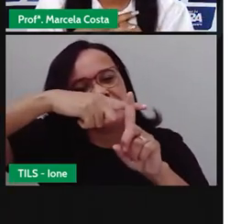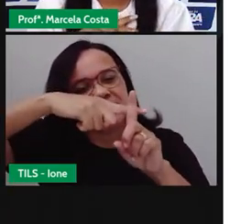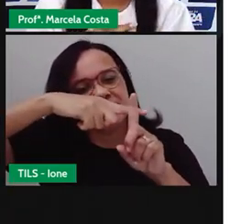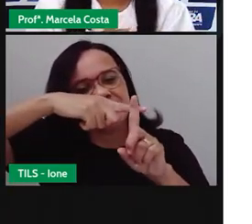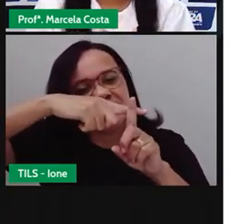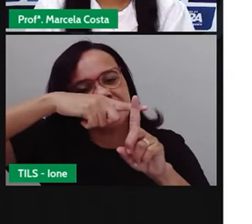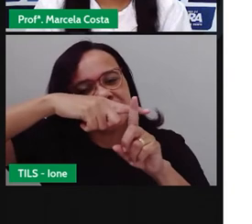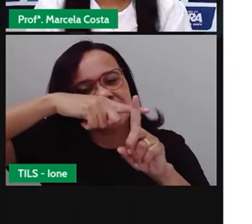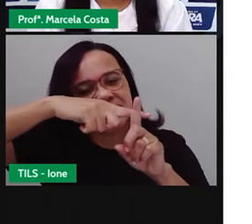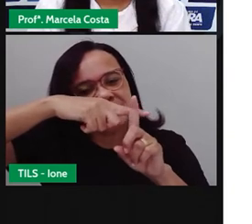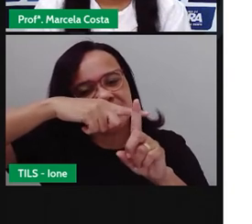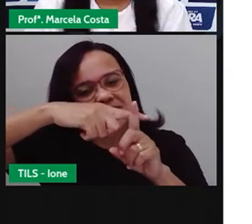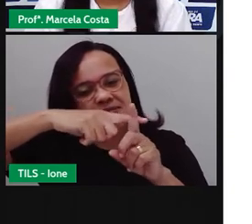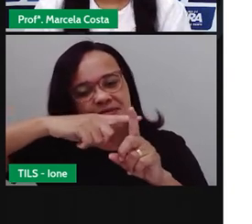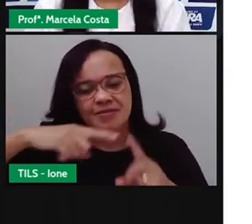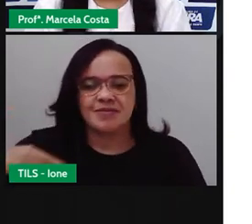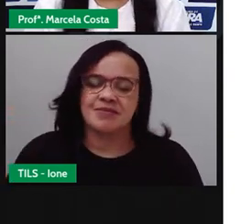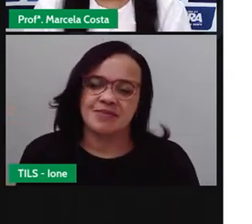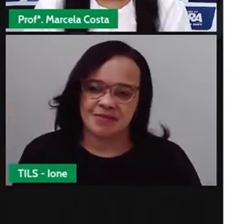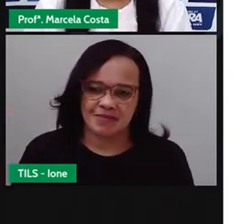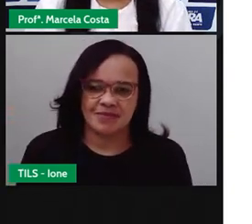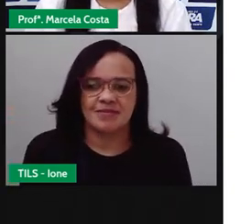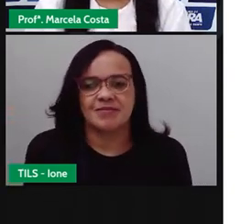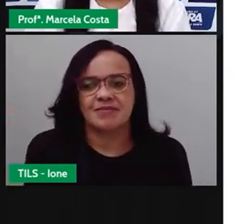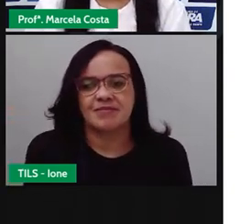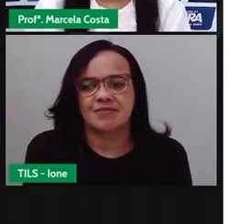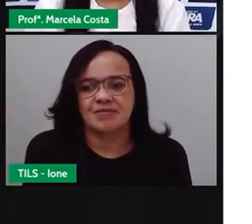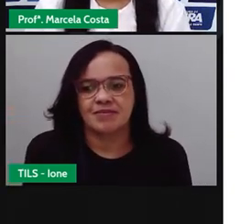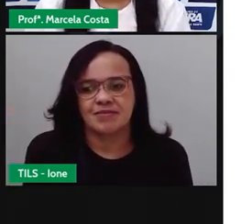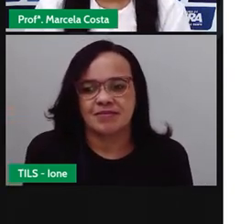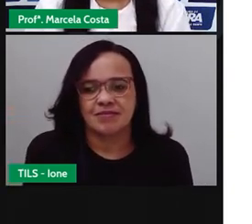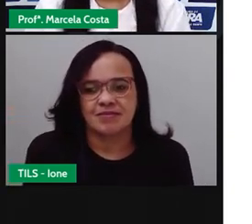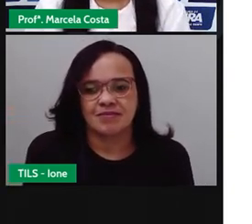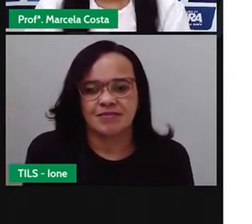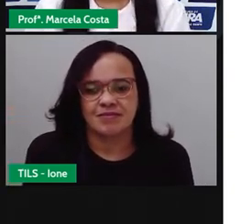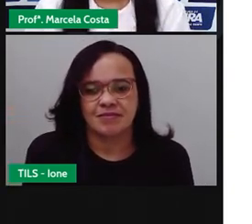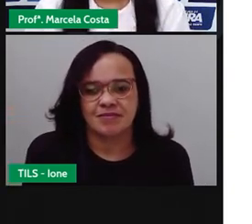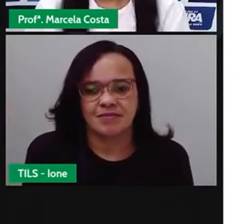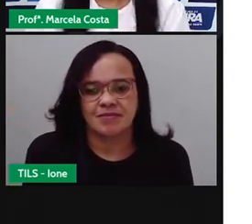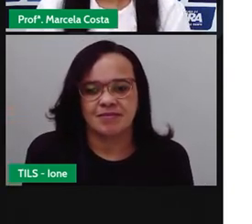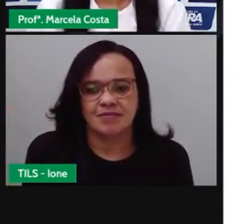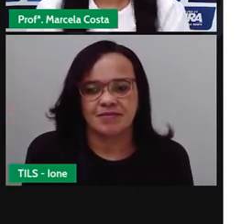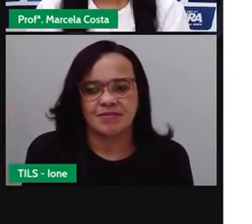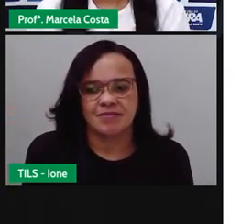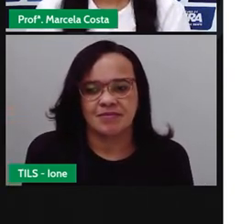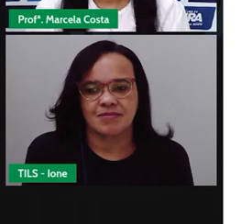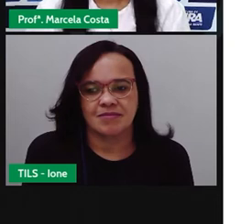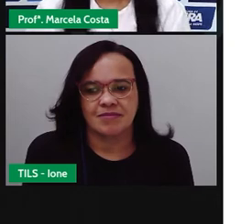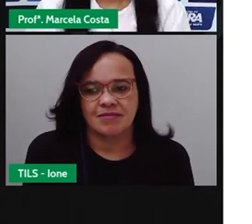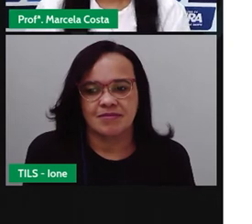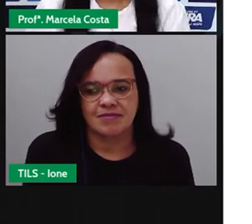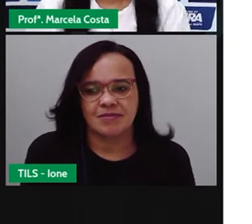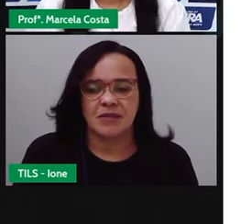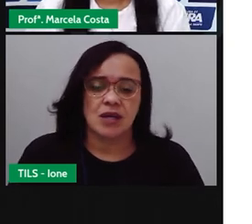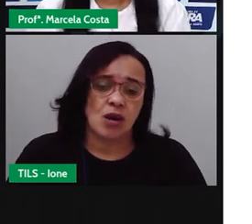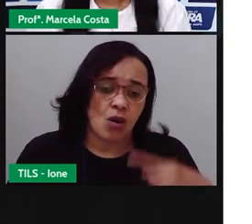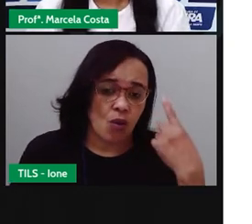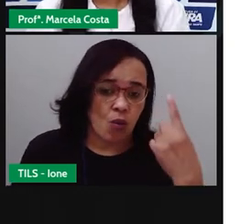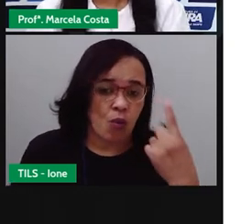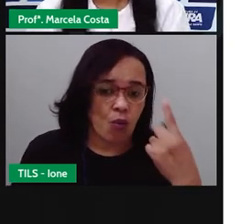que a gente vai usar. Então, primeiro eu vou colocar aqui, né, o valor de uma rede, que é PGA.